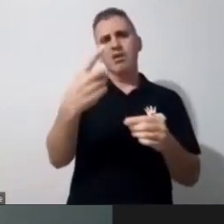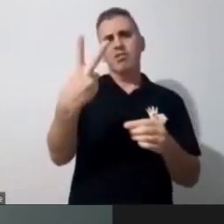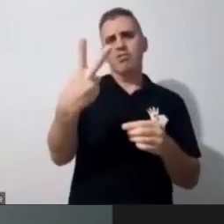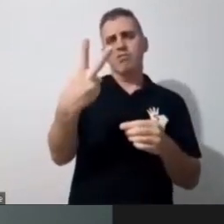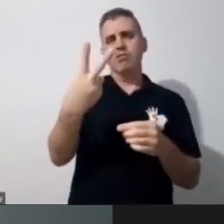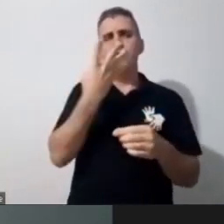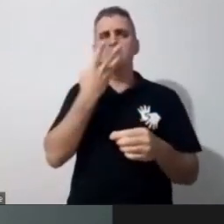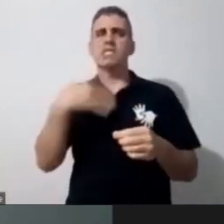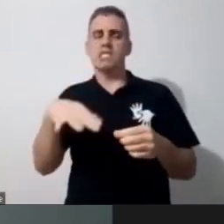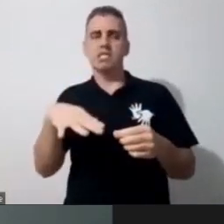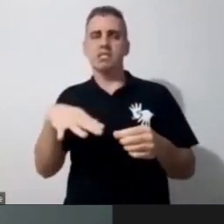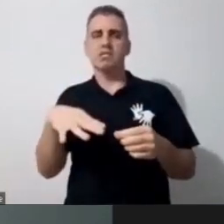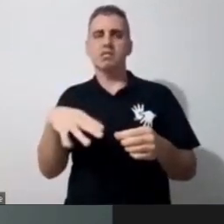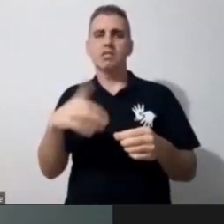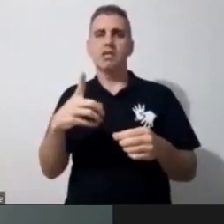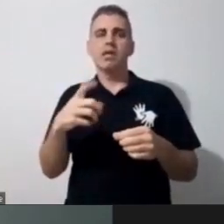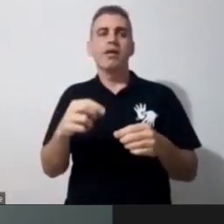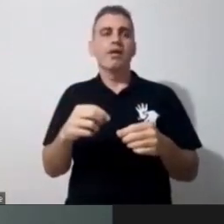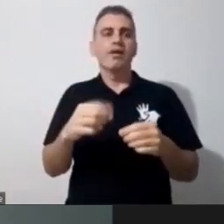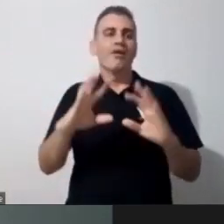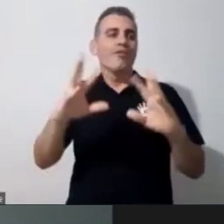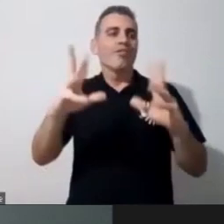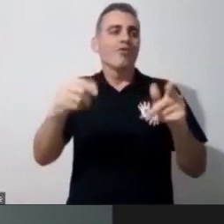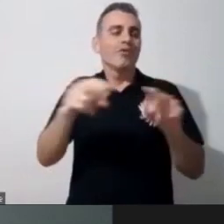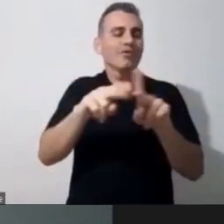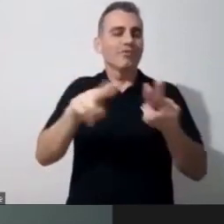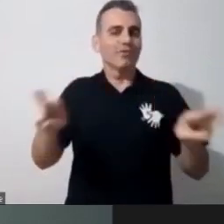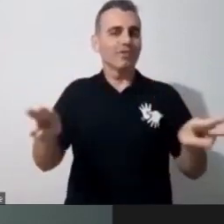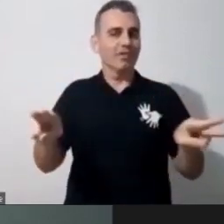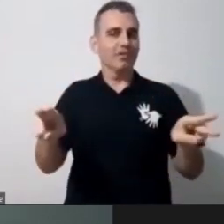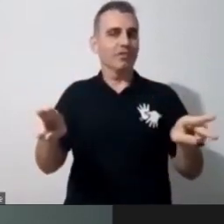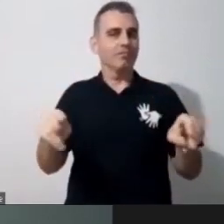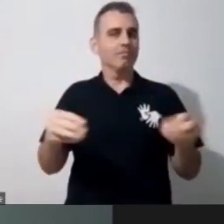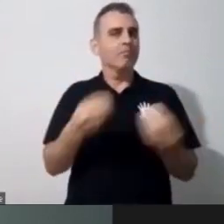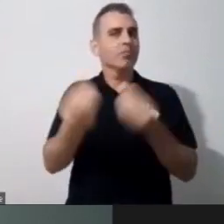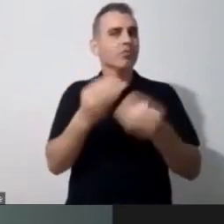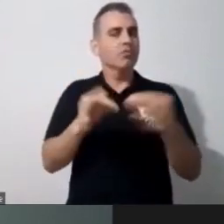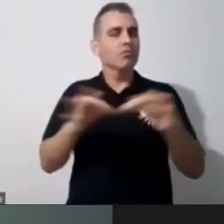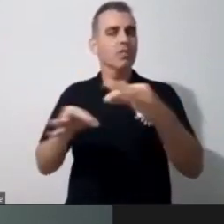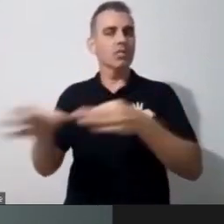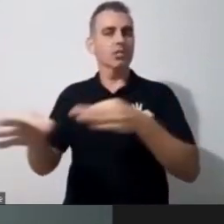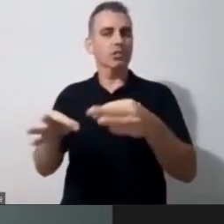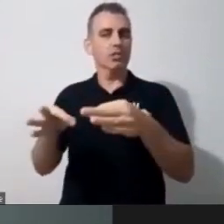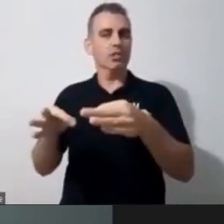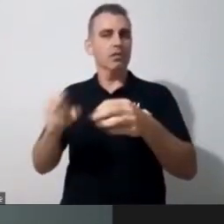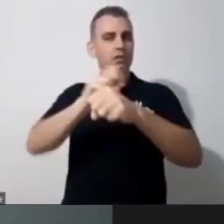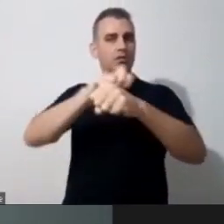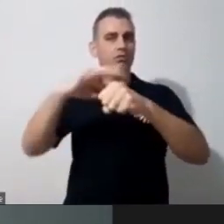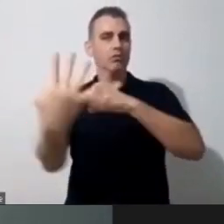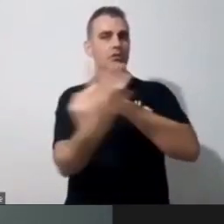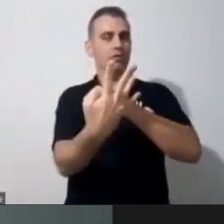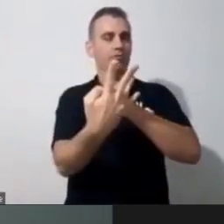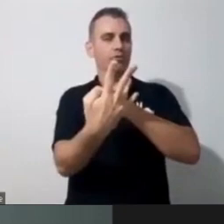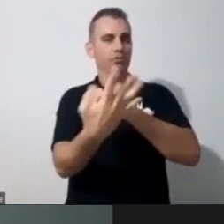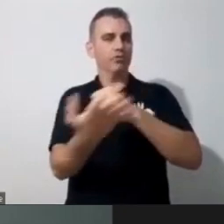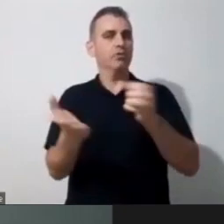e essas 12 crianças todas diferentes. Então, como é que vai ser esse planejamento num momento de pandemia? Bom, eu